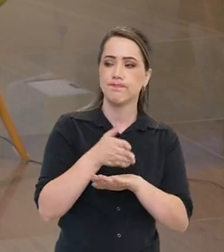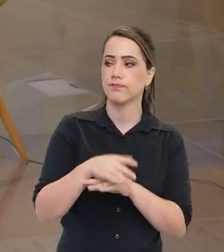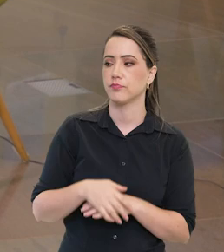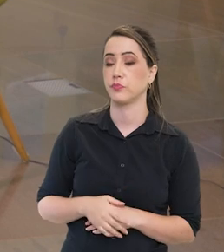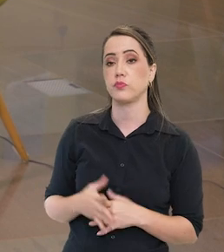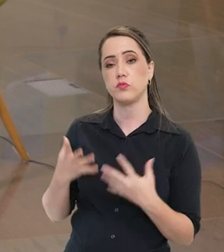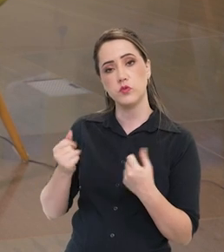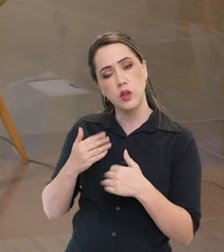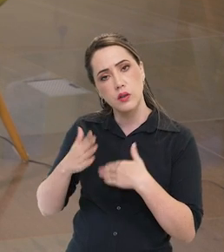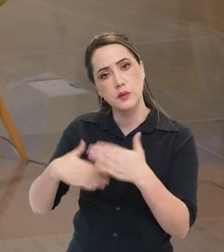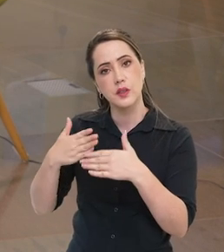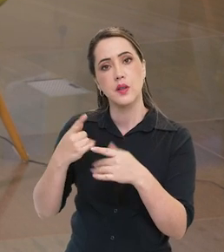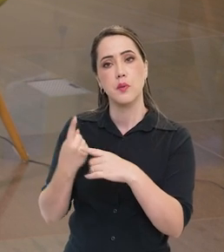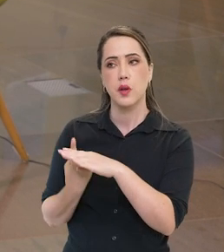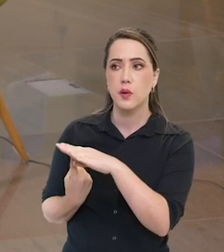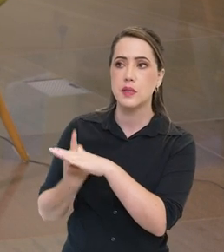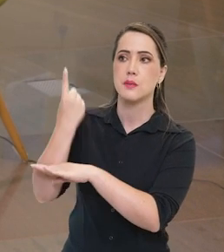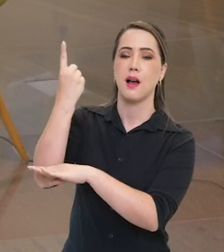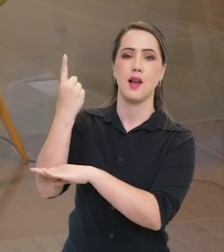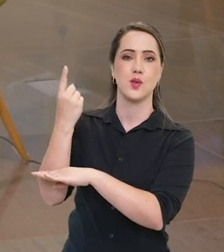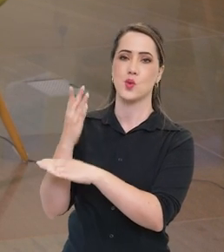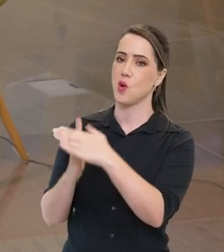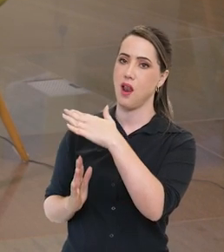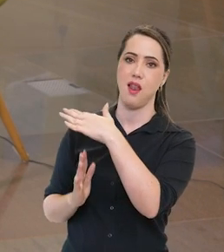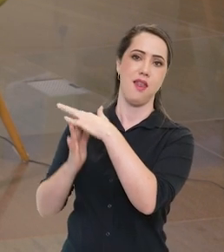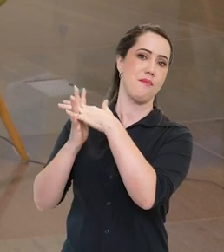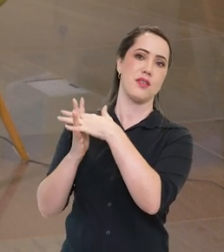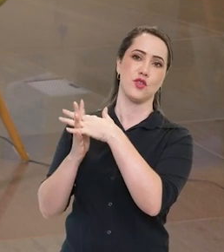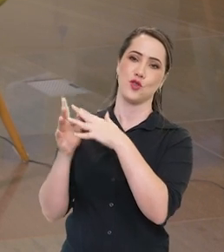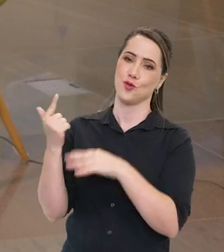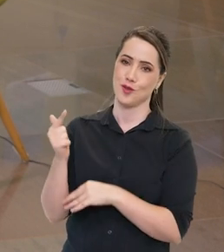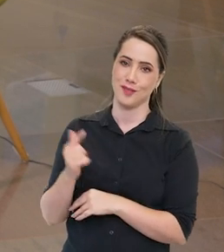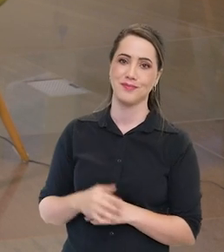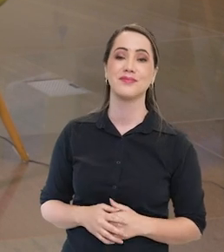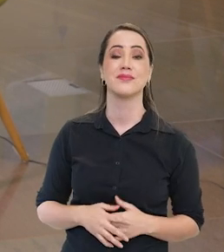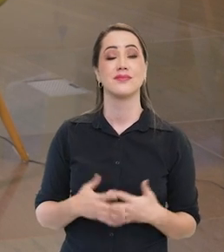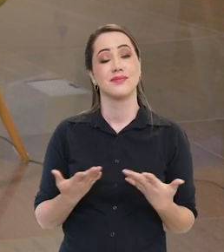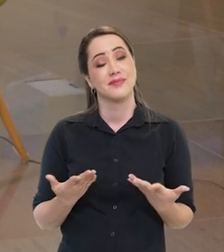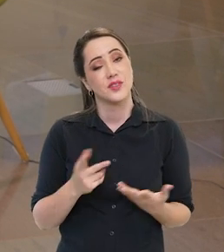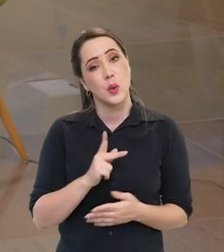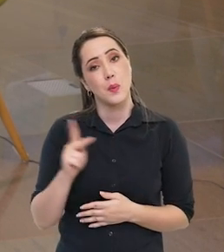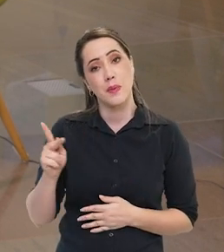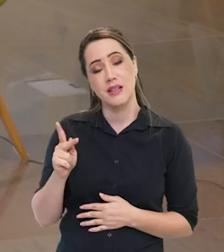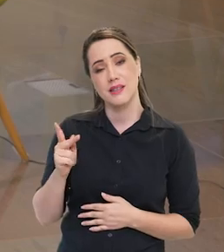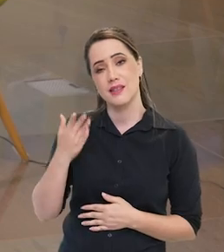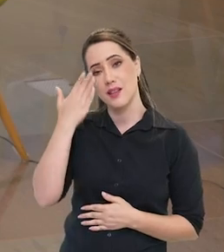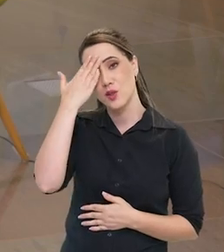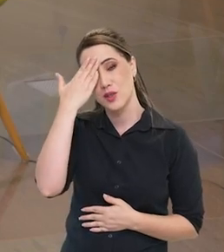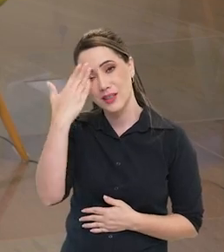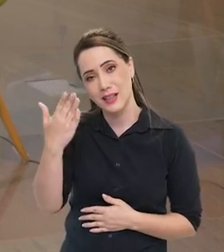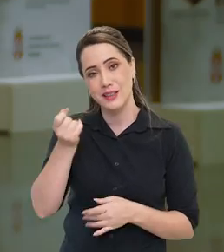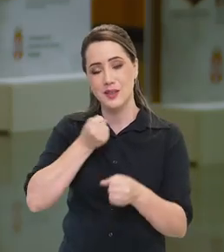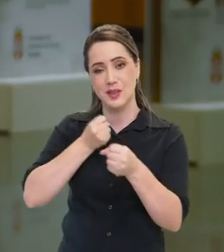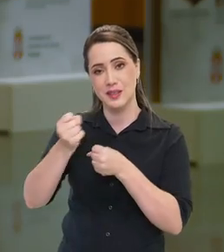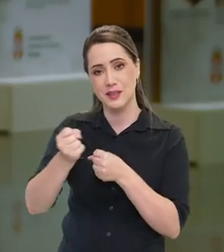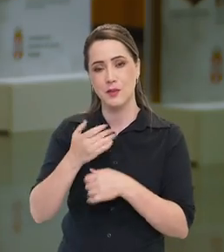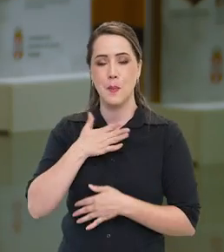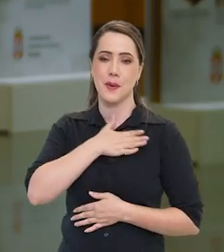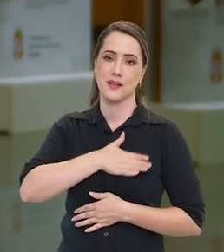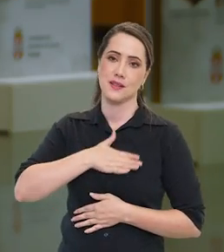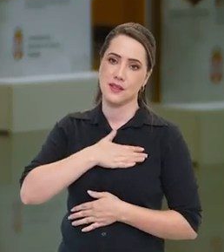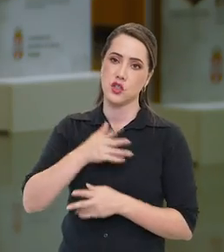em todas essas frentes. Maravilha. Vamos em frente, que o espaço não é nosso limite, né? Presidente, muito obrigada pela